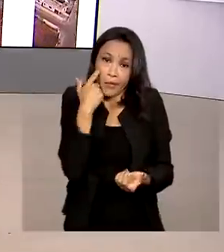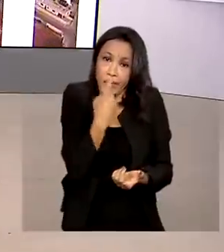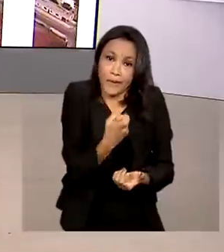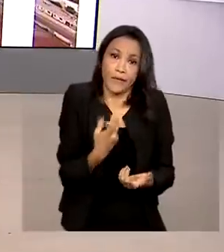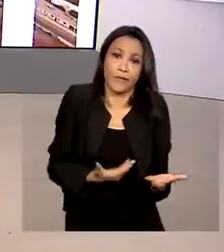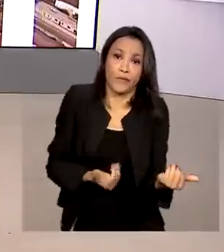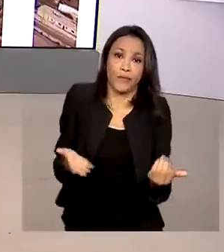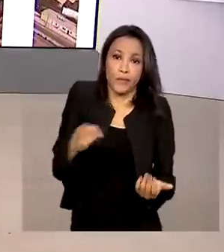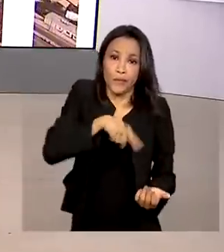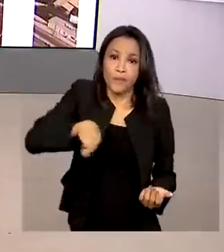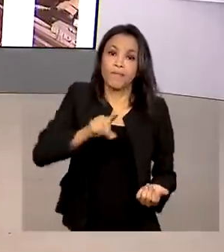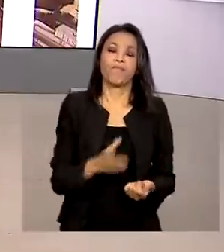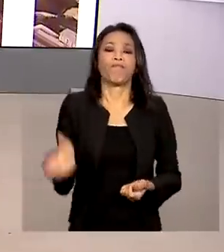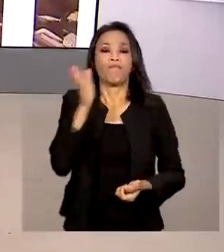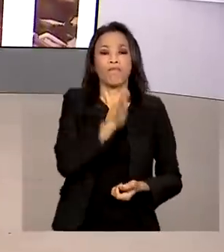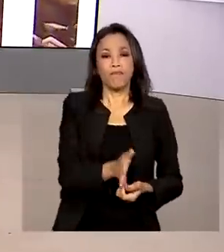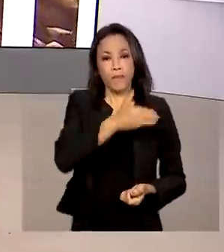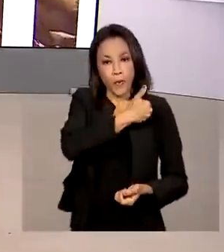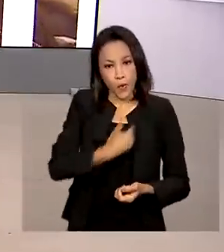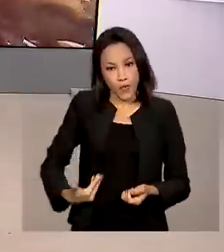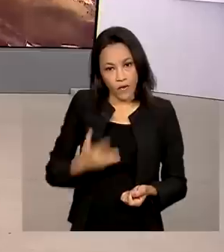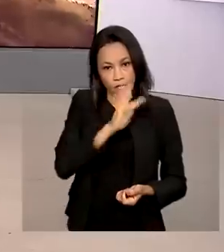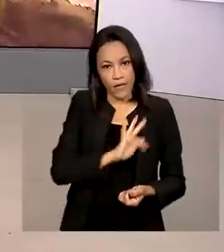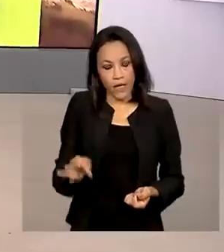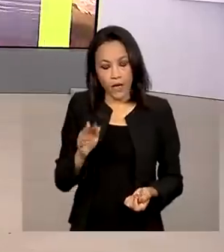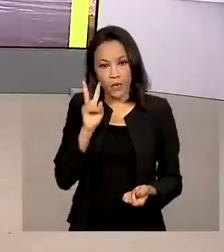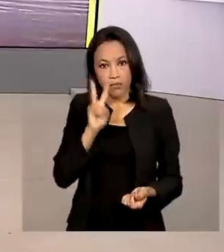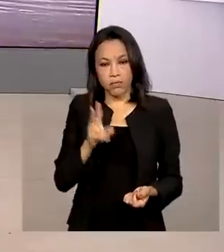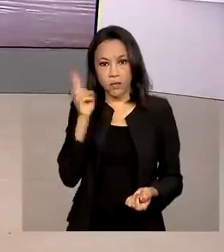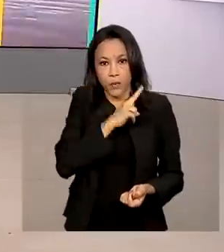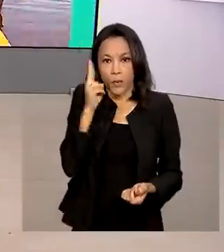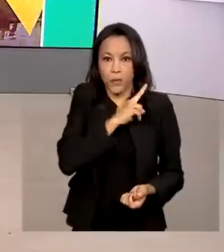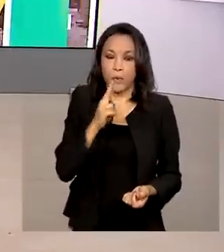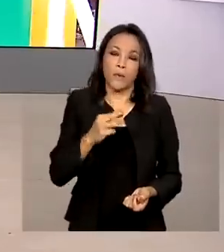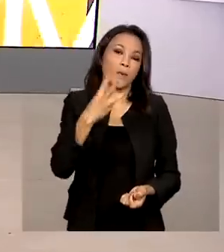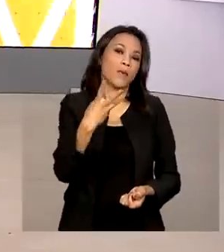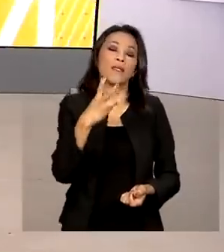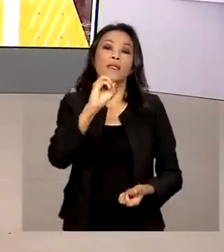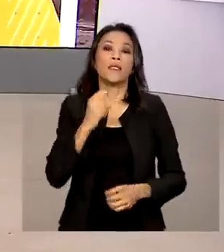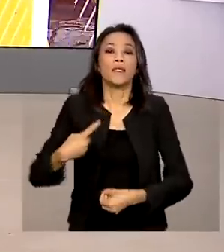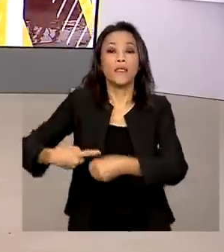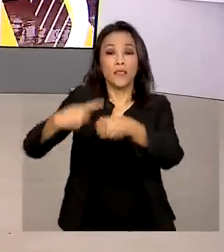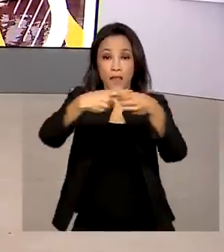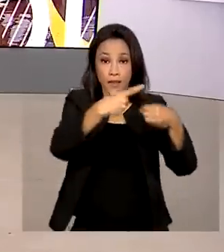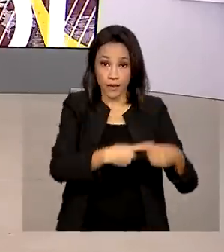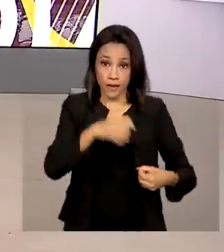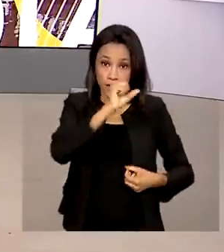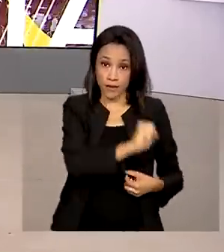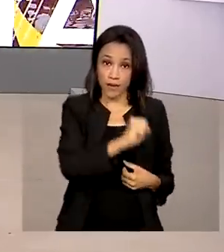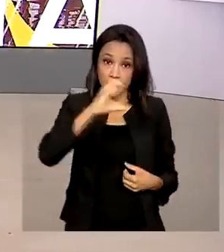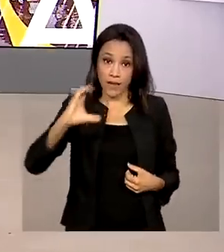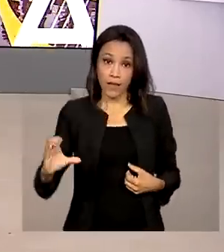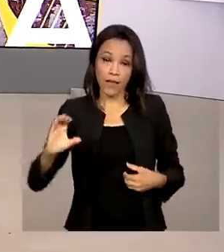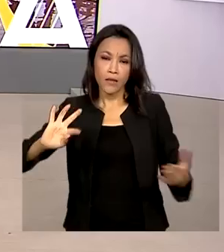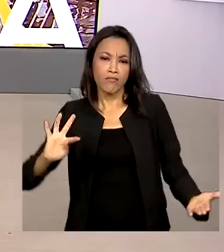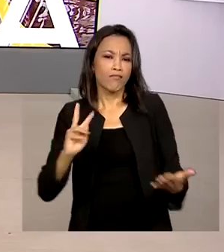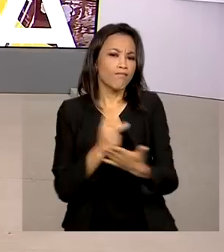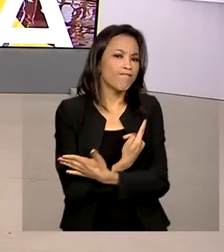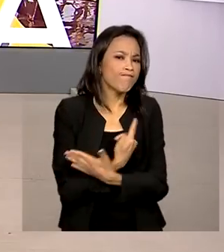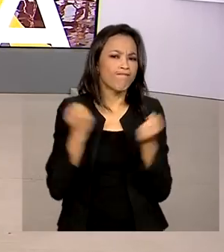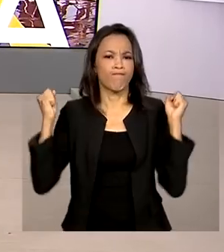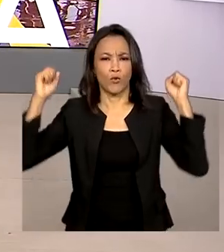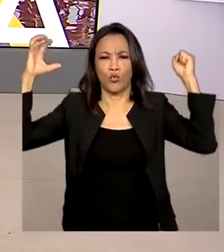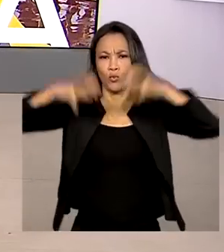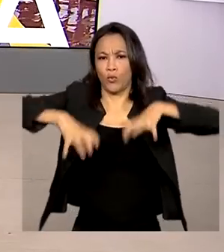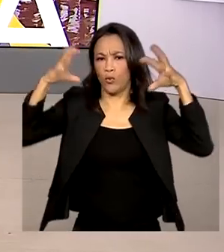O governo federal reconheceu situação de emergência em 30 municípios de Santa Catarina atingidos pelas fortes chuvas.